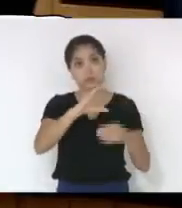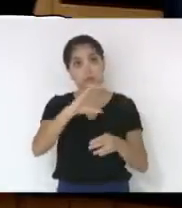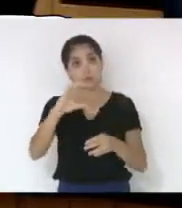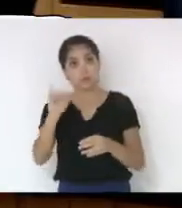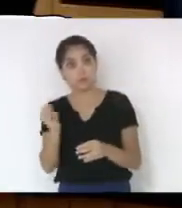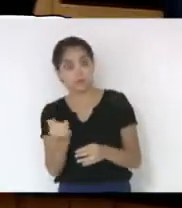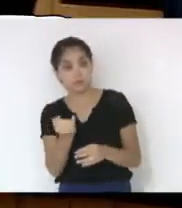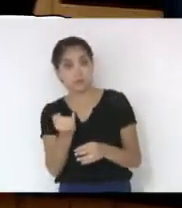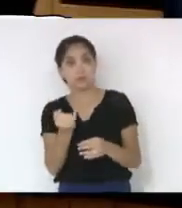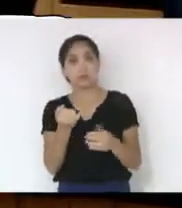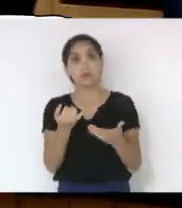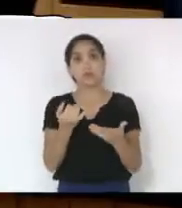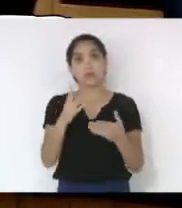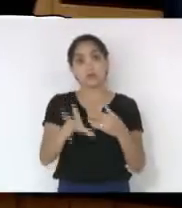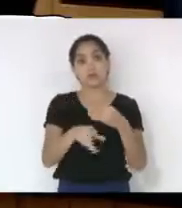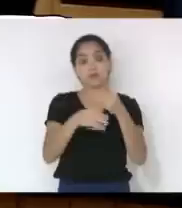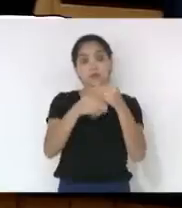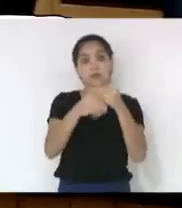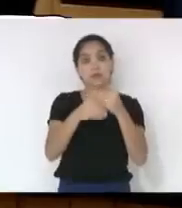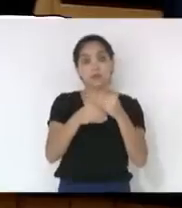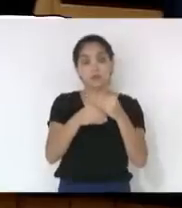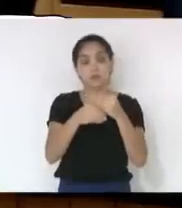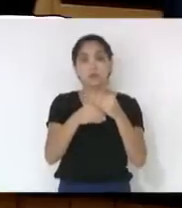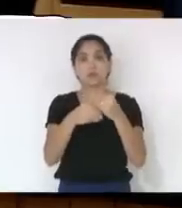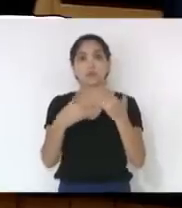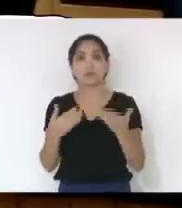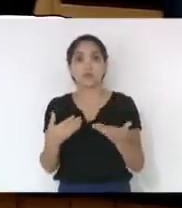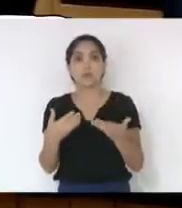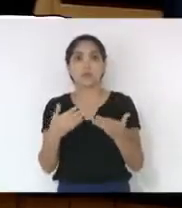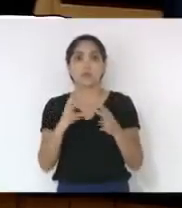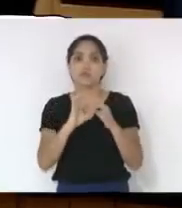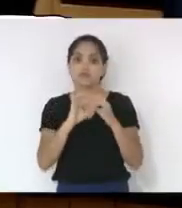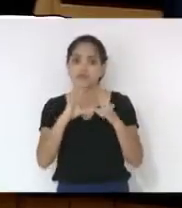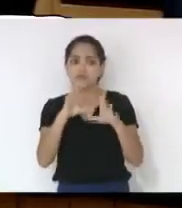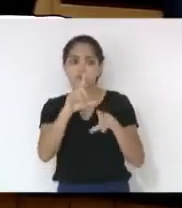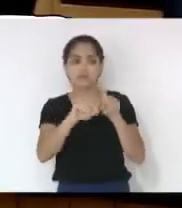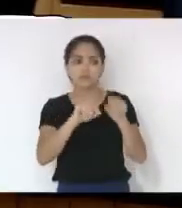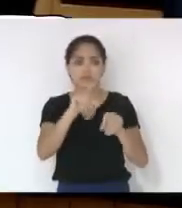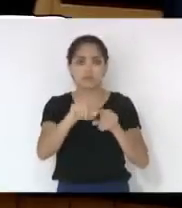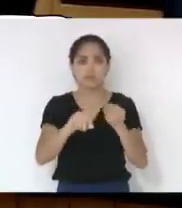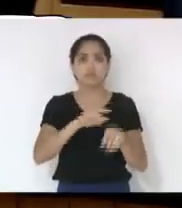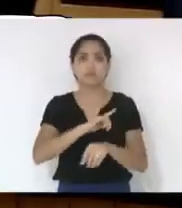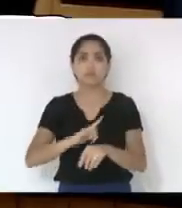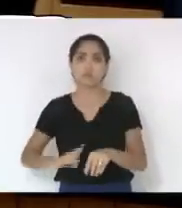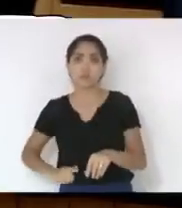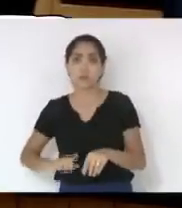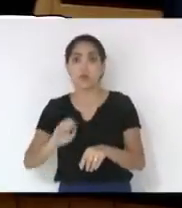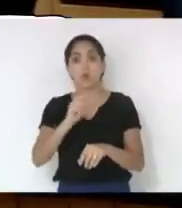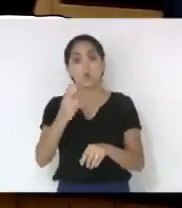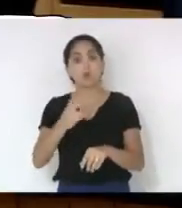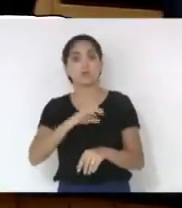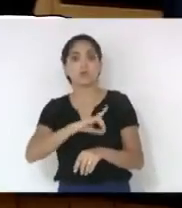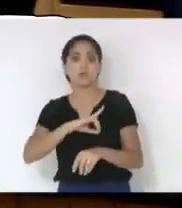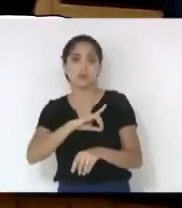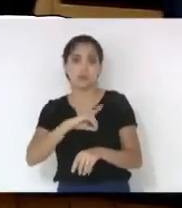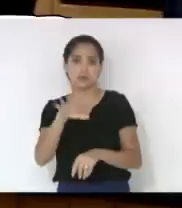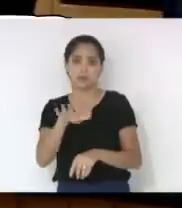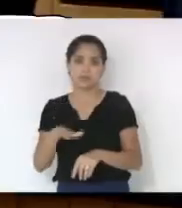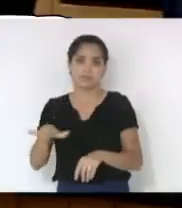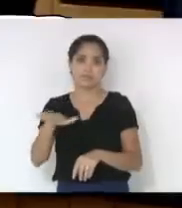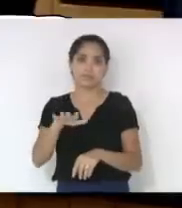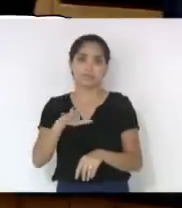essa emenda aí e que seja de livre escolha do governador ou o delegado-geral de polícia.